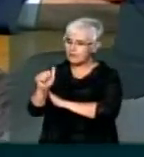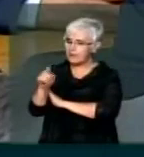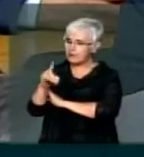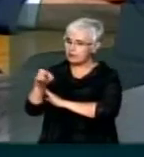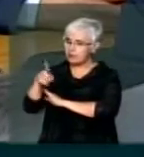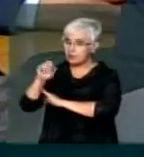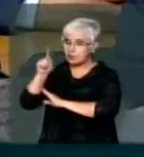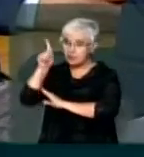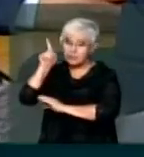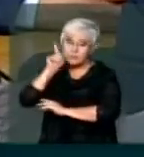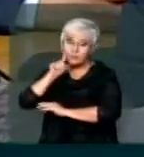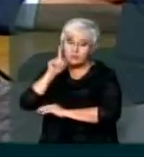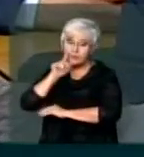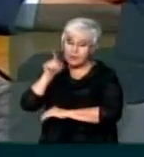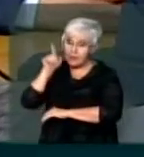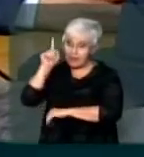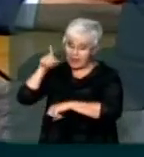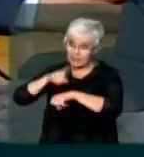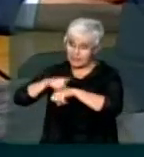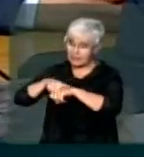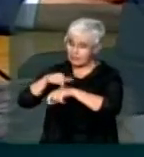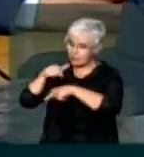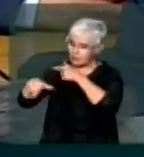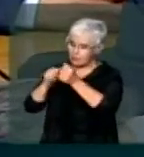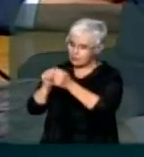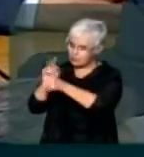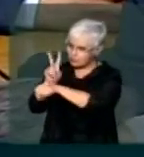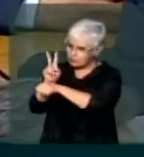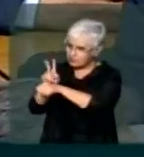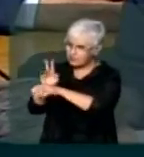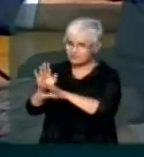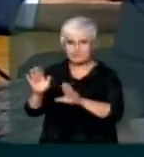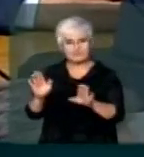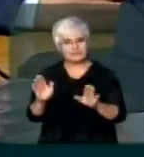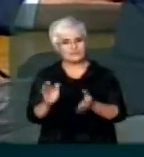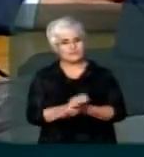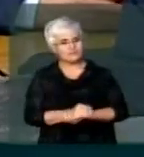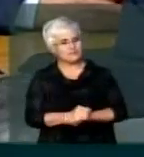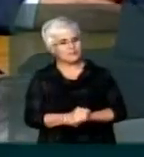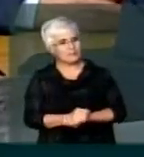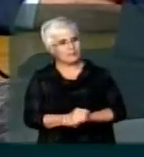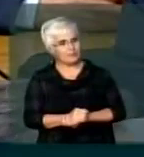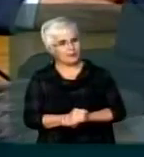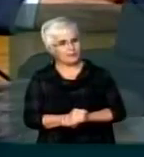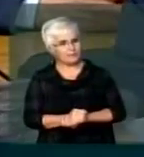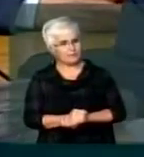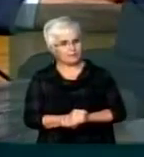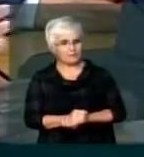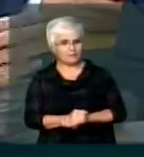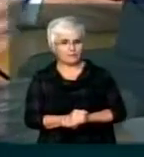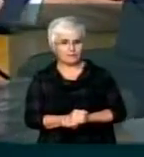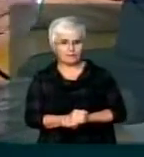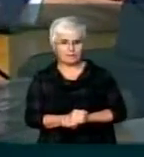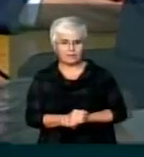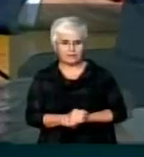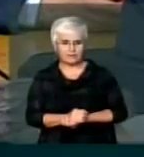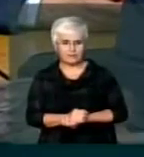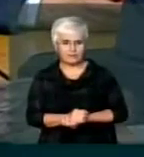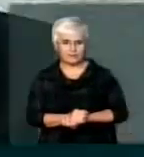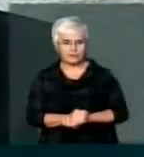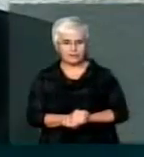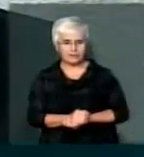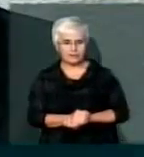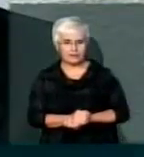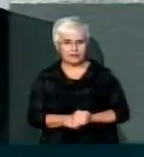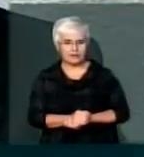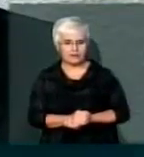ele atuou em defesa da Petrobras lá naquele momento? Não, posso responder? Sim, é evidente. Não estou perguntando para o advogado, para o senhor.